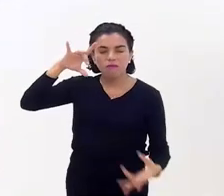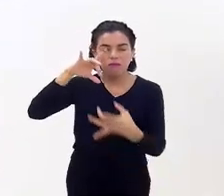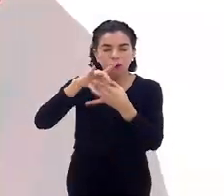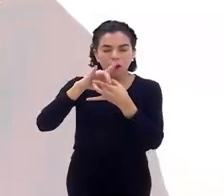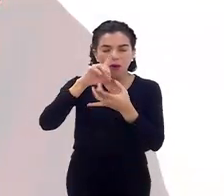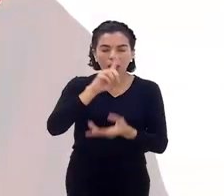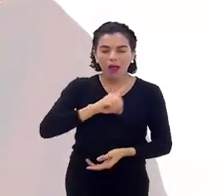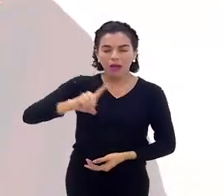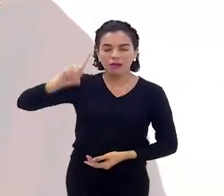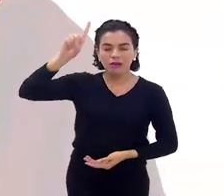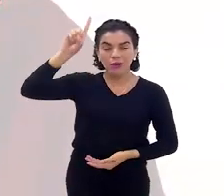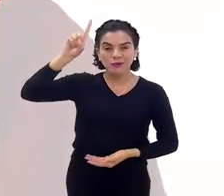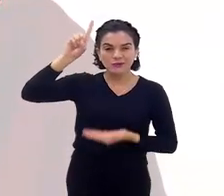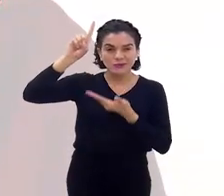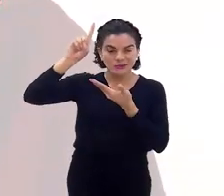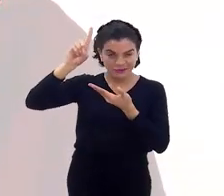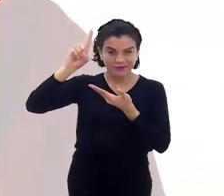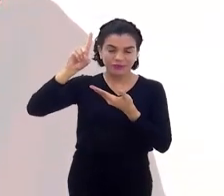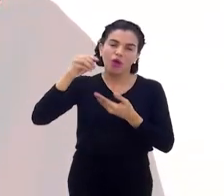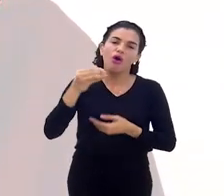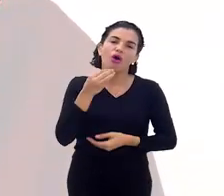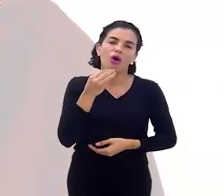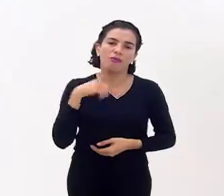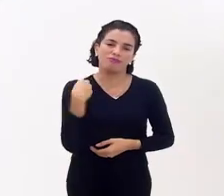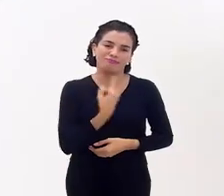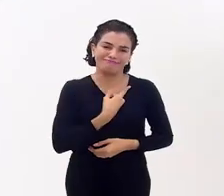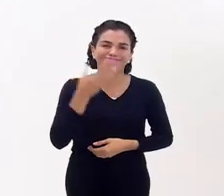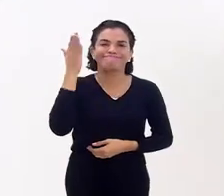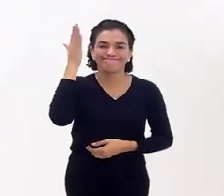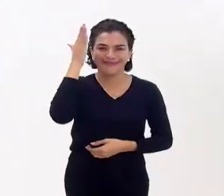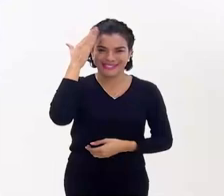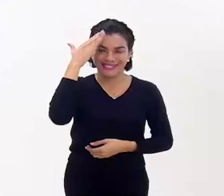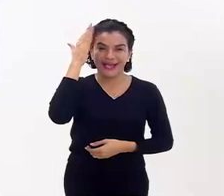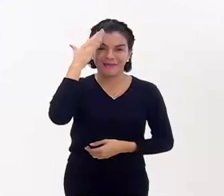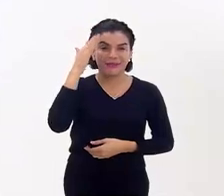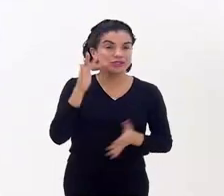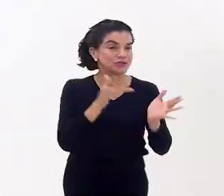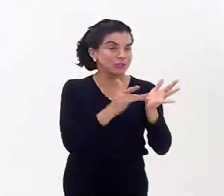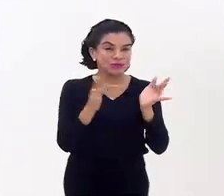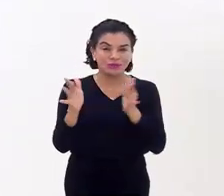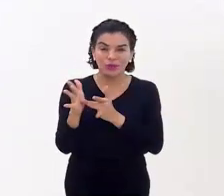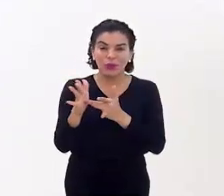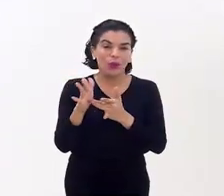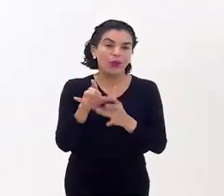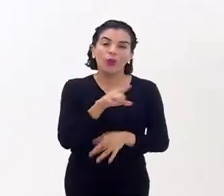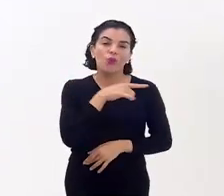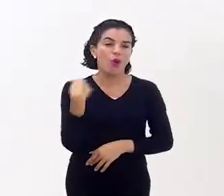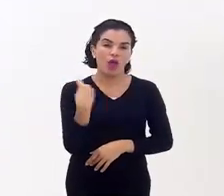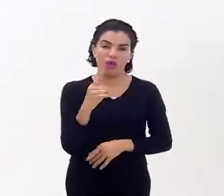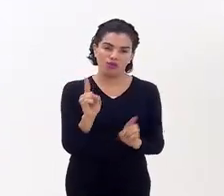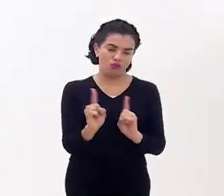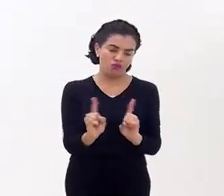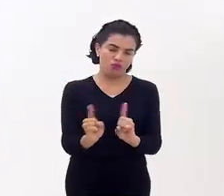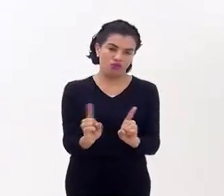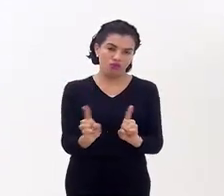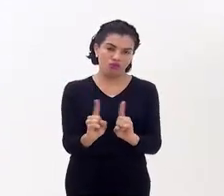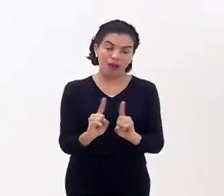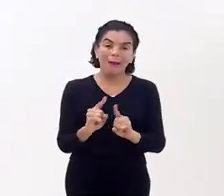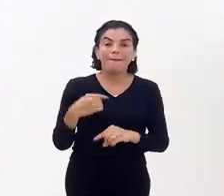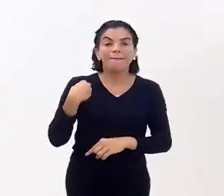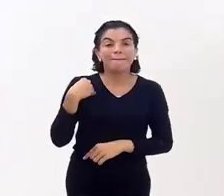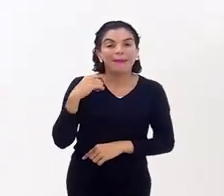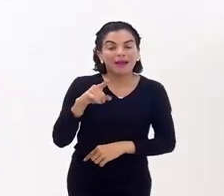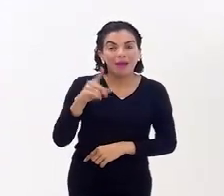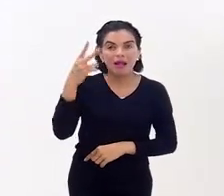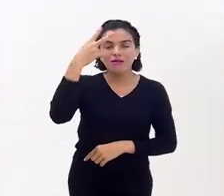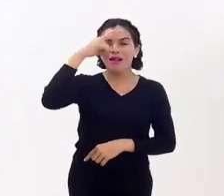pensamento a tudo que passou. Claro que a gente sabe que Jesus não morreu naquele dia, não é isso. É pra